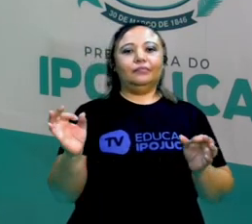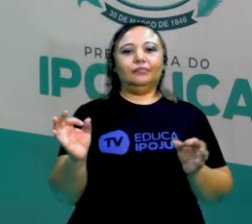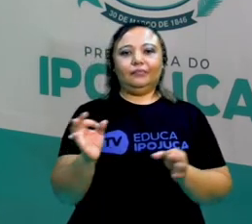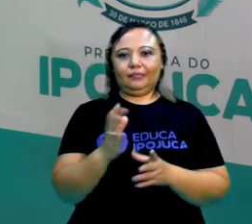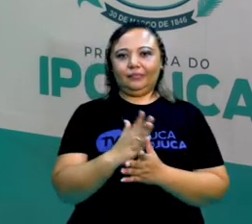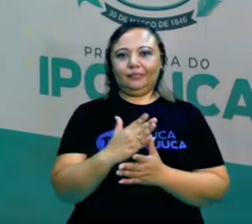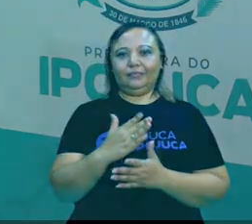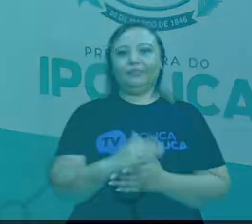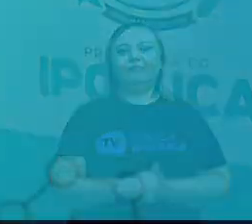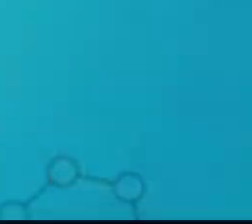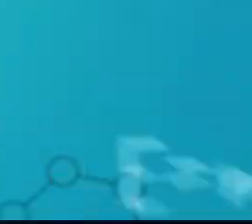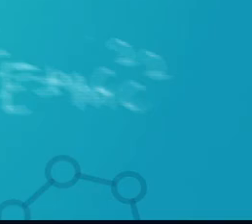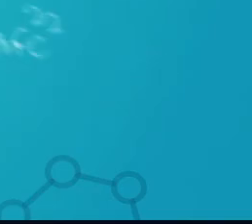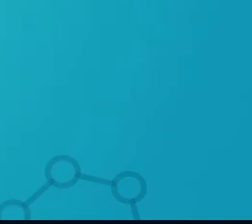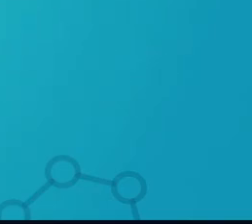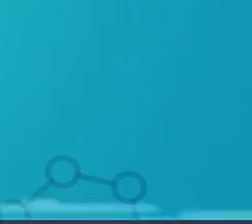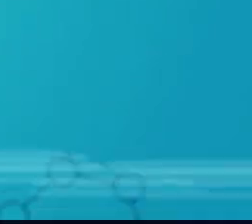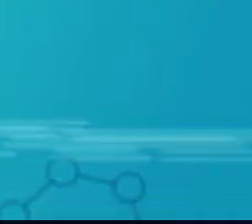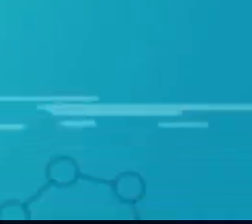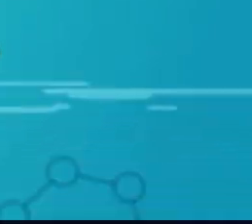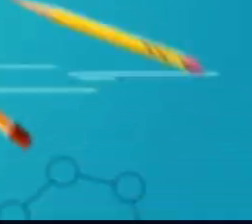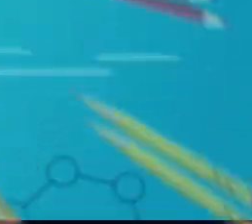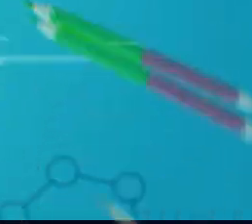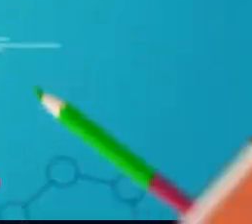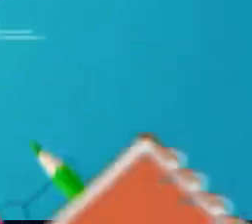próxima aula. Um beija...